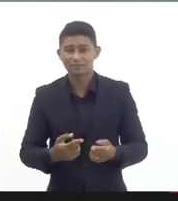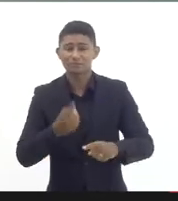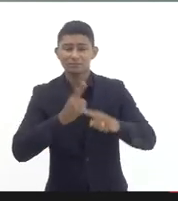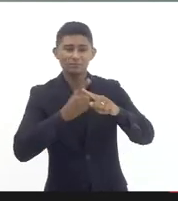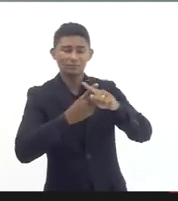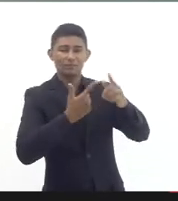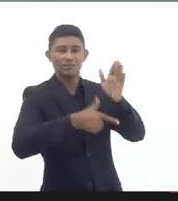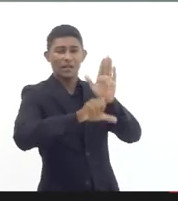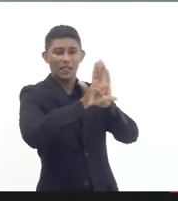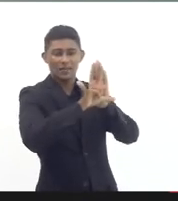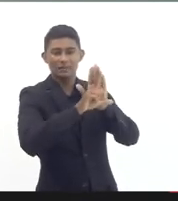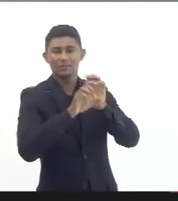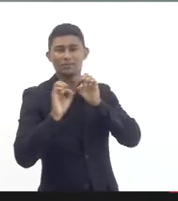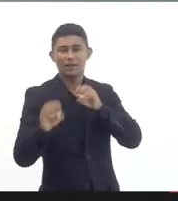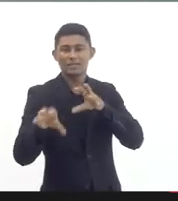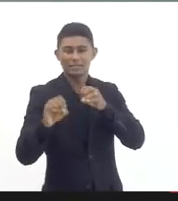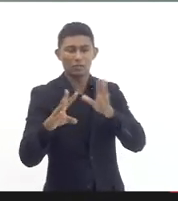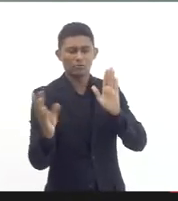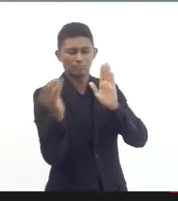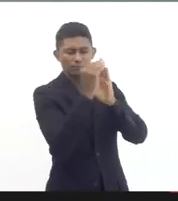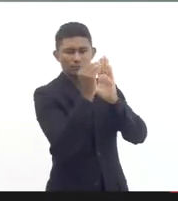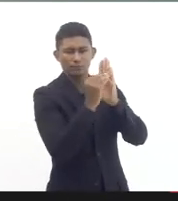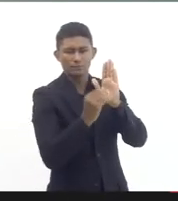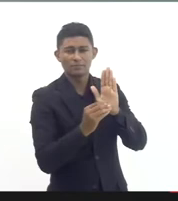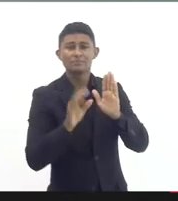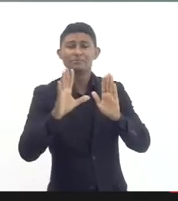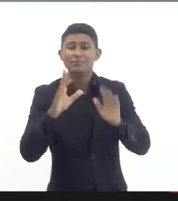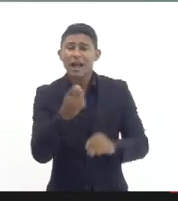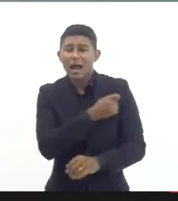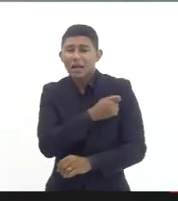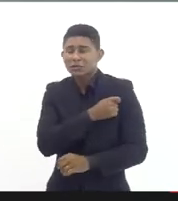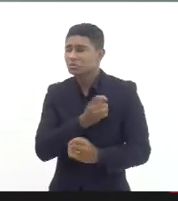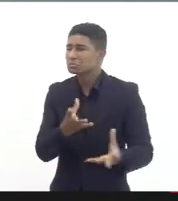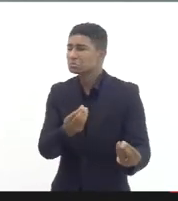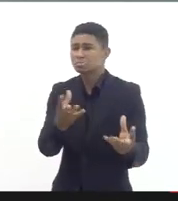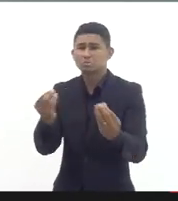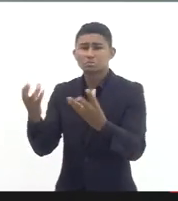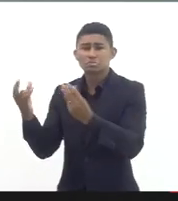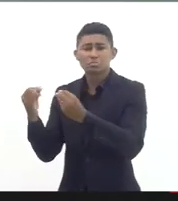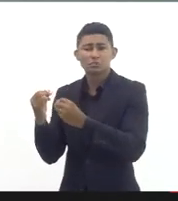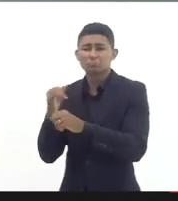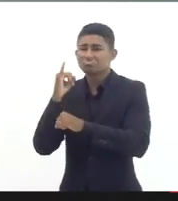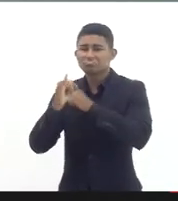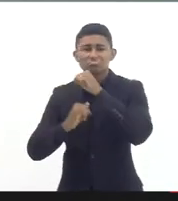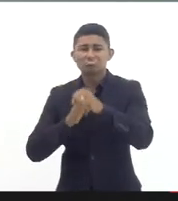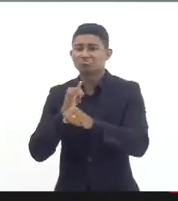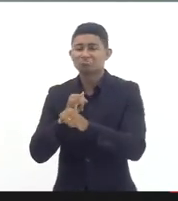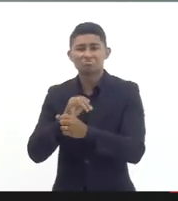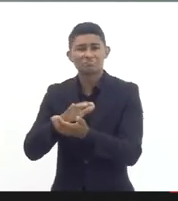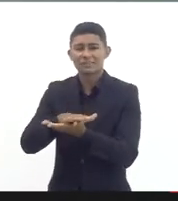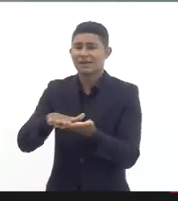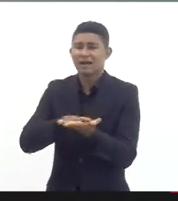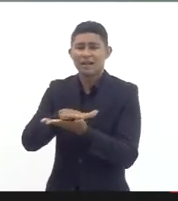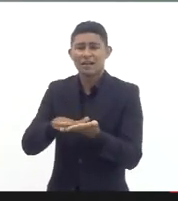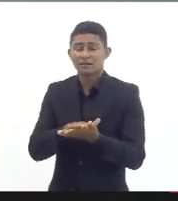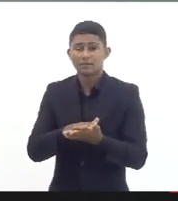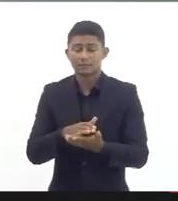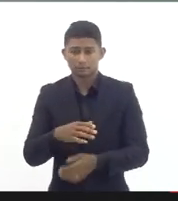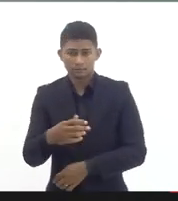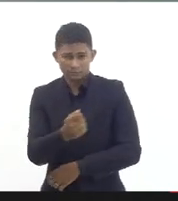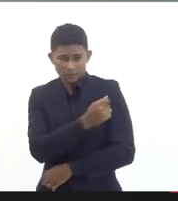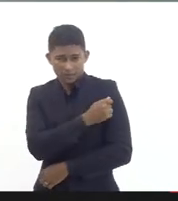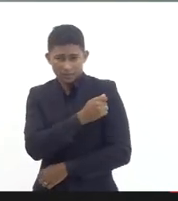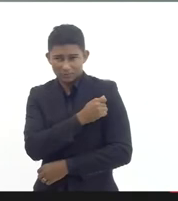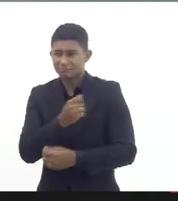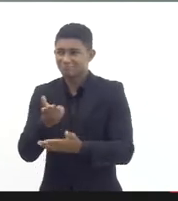educacional está muito longe disso nós tivemos especialmente para aqueles estudantes que são os vulnerabilizados os